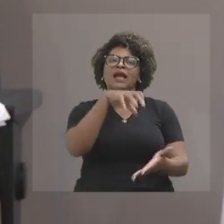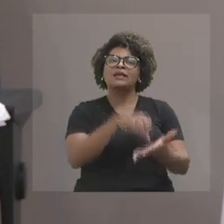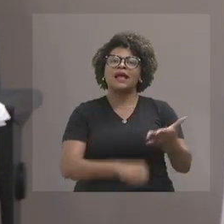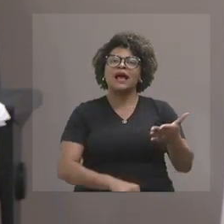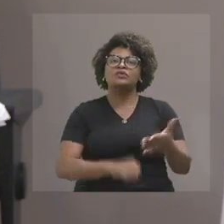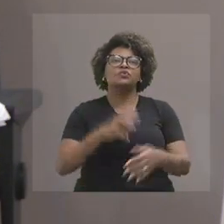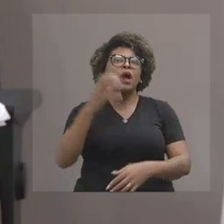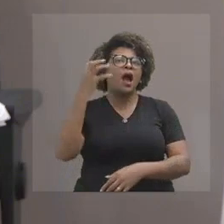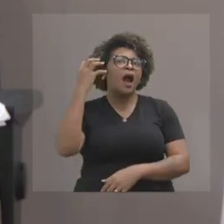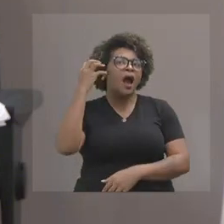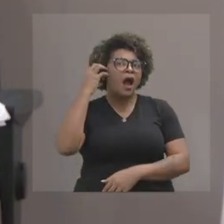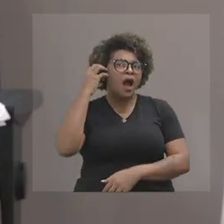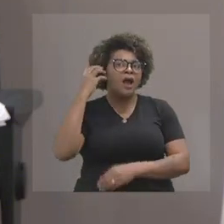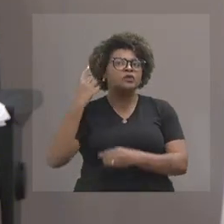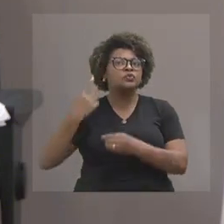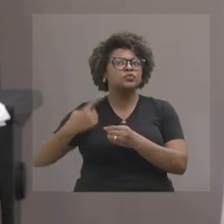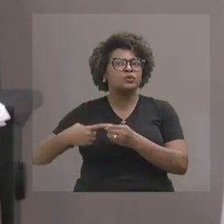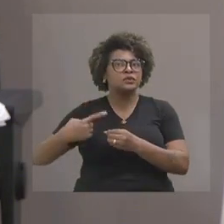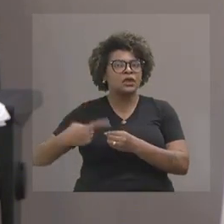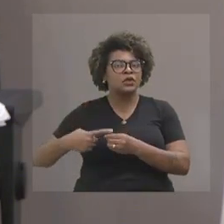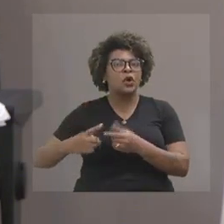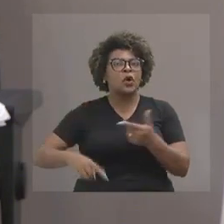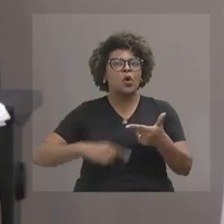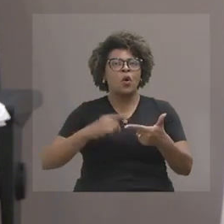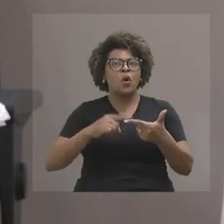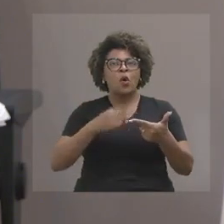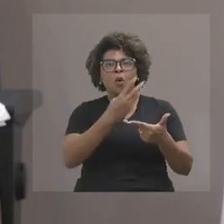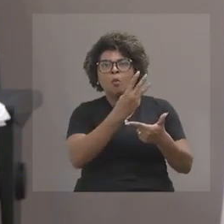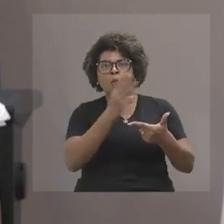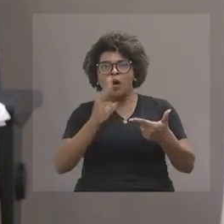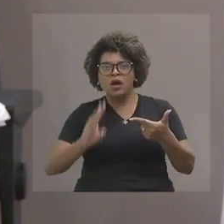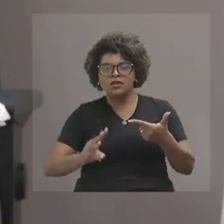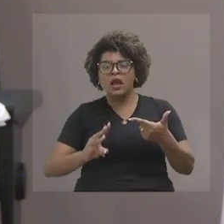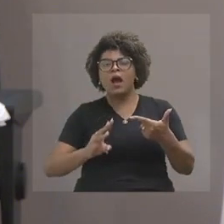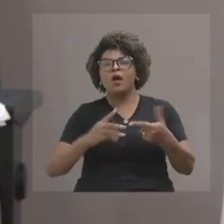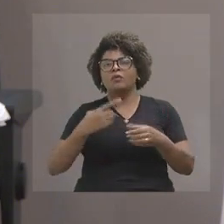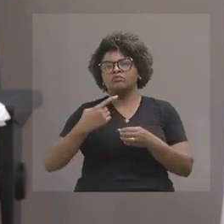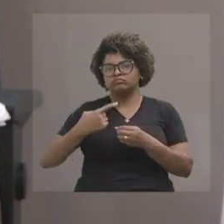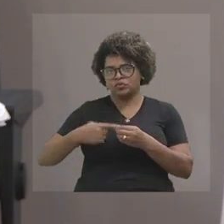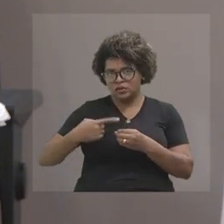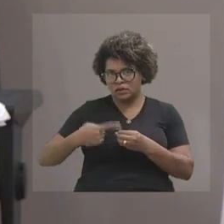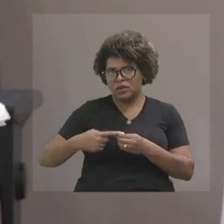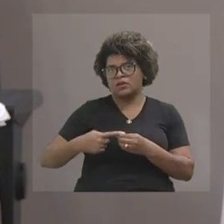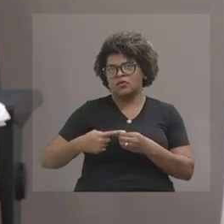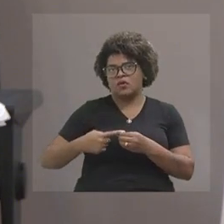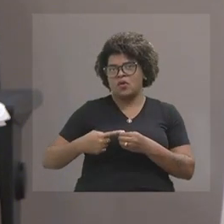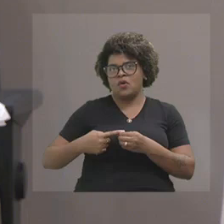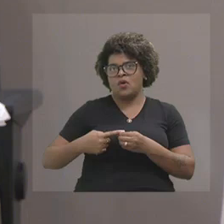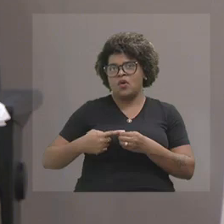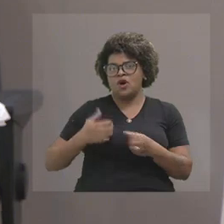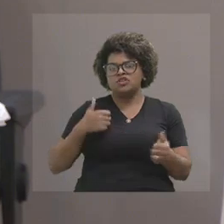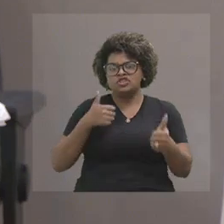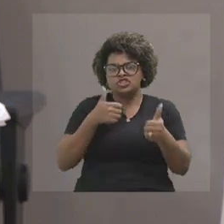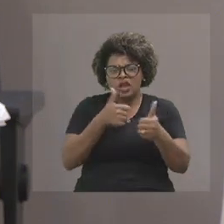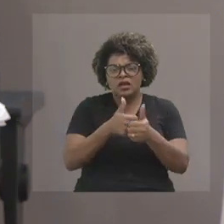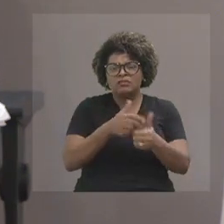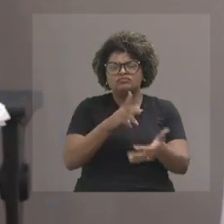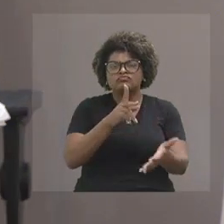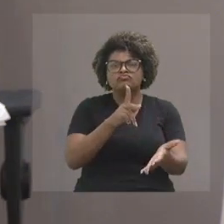está cadastrando portais do interior, a gente está se aproximando das redes de TV, das retransmissoras